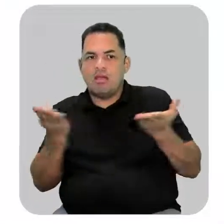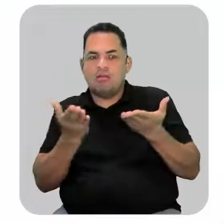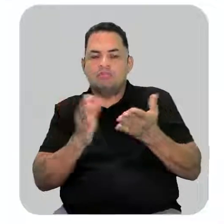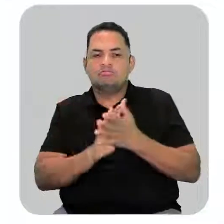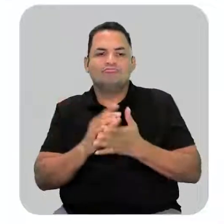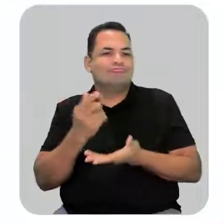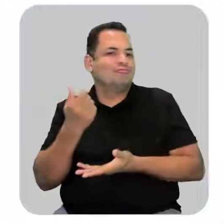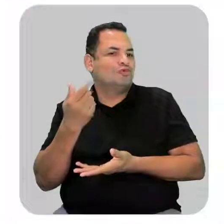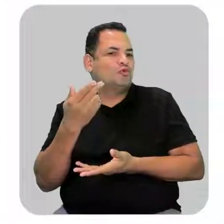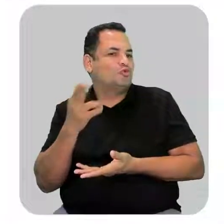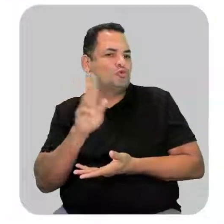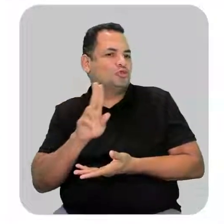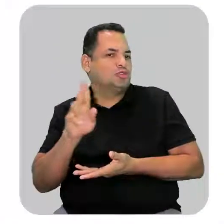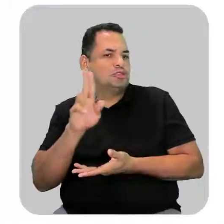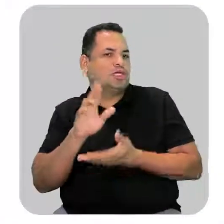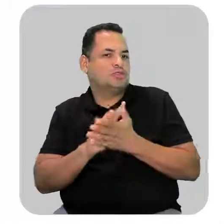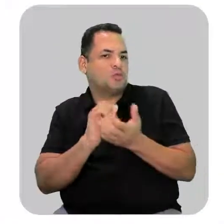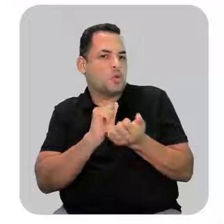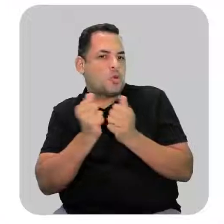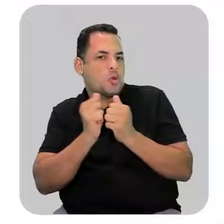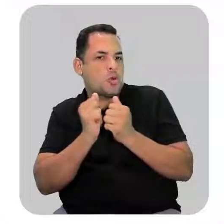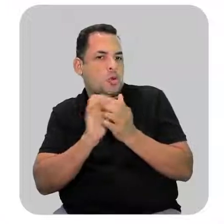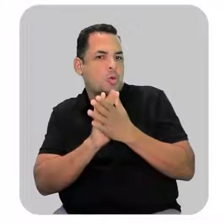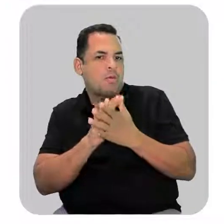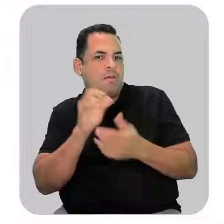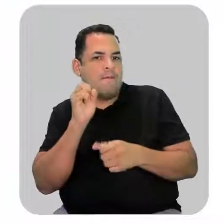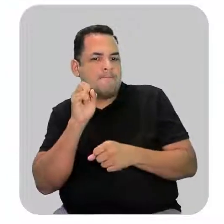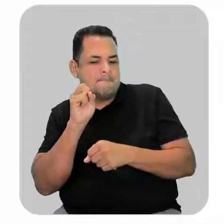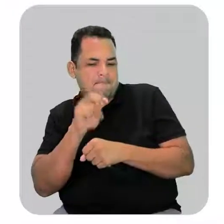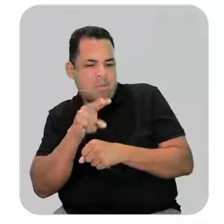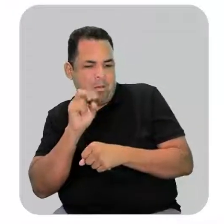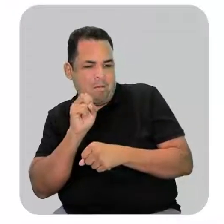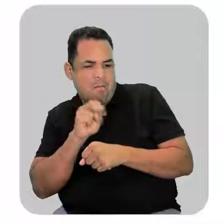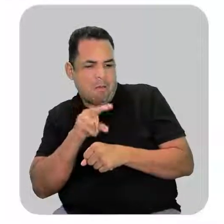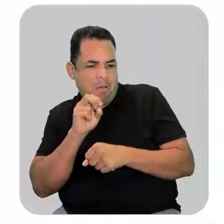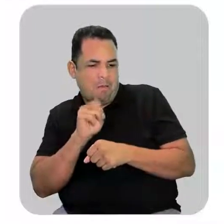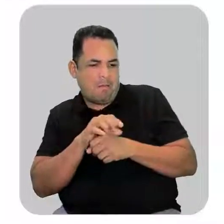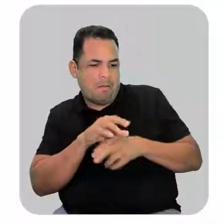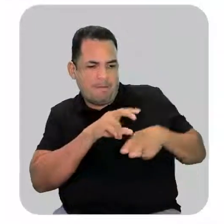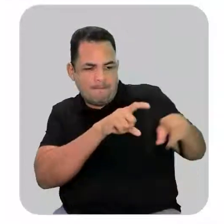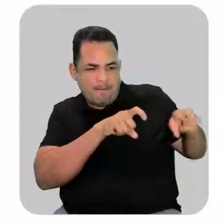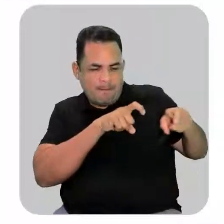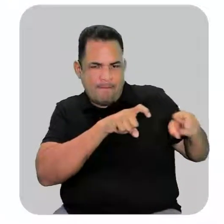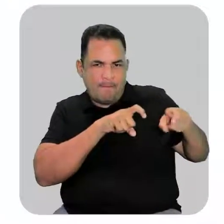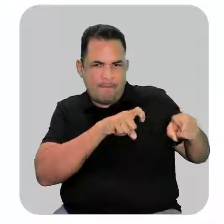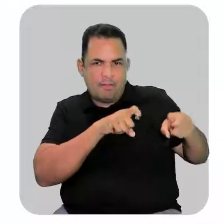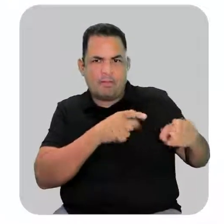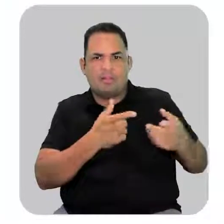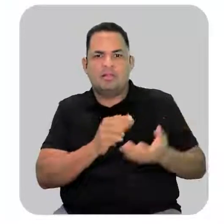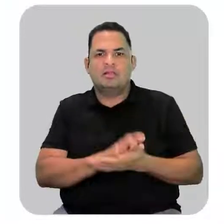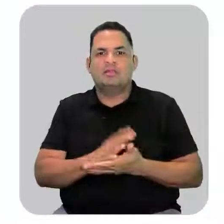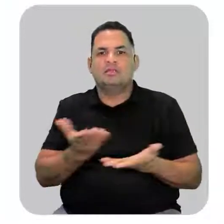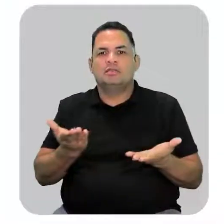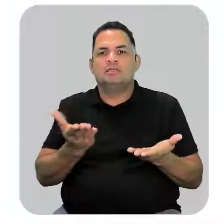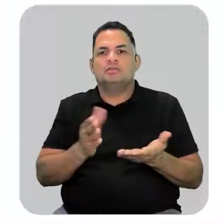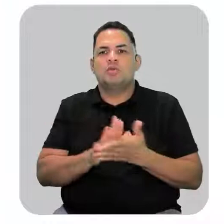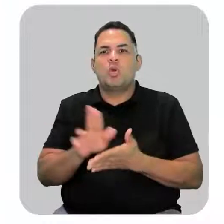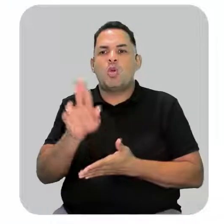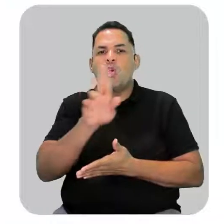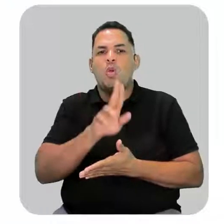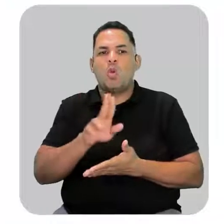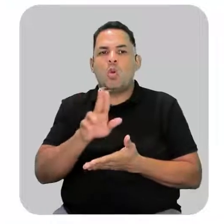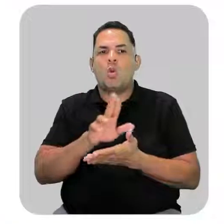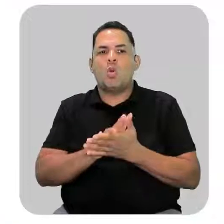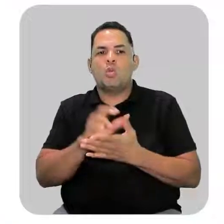aplicação de controle sobre as pragas agrícolas. Por outro lado, o uso frequente dos